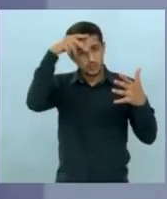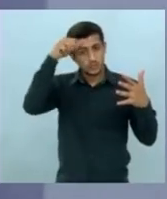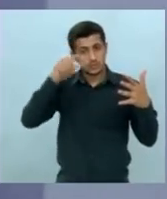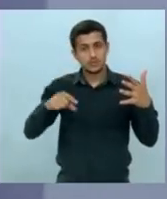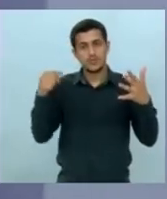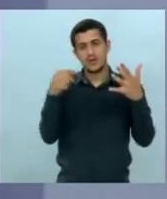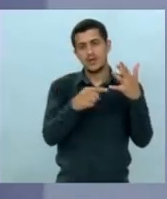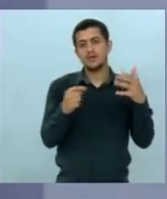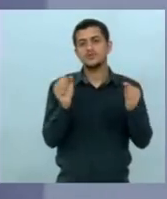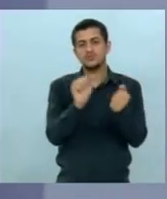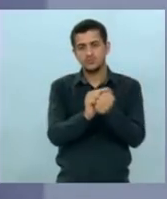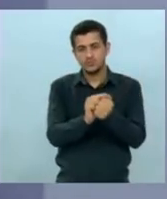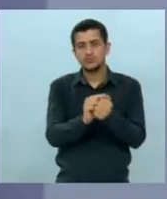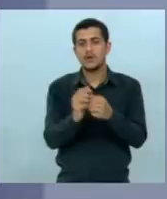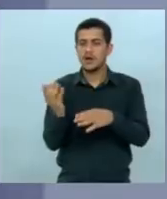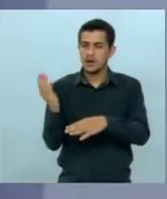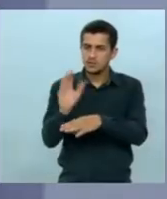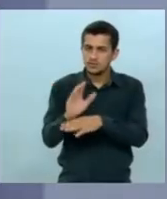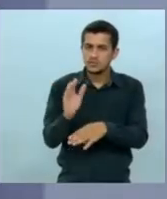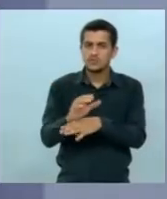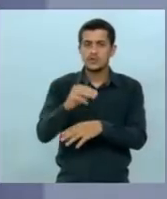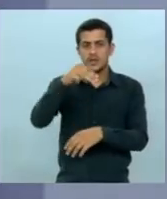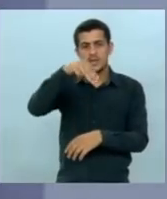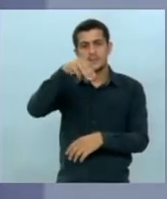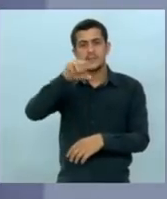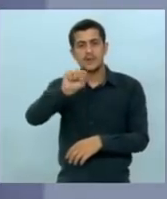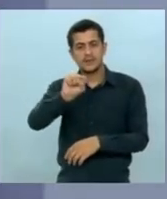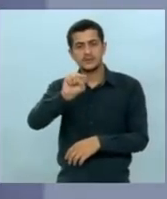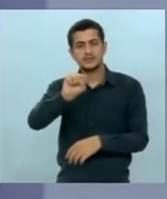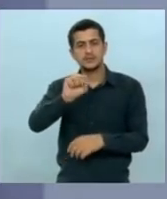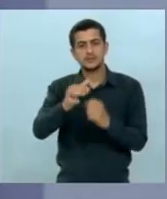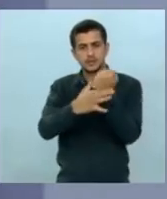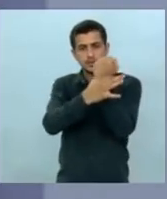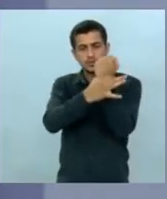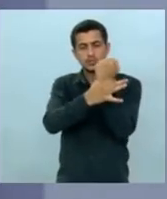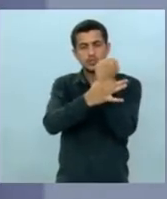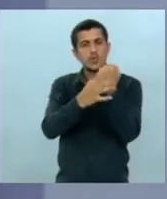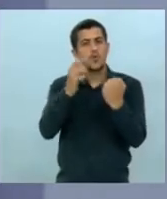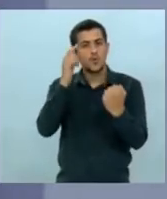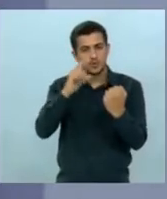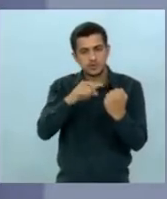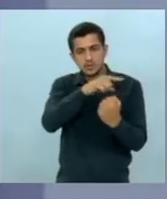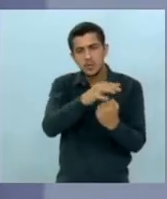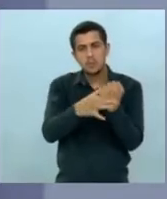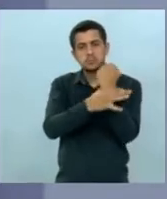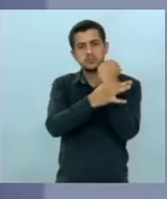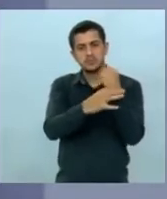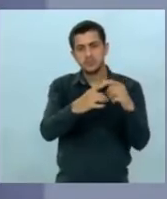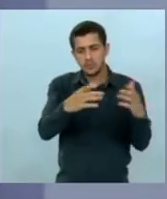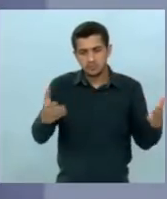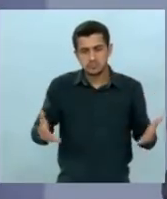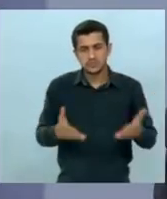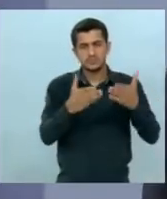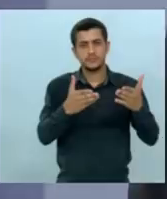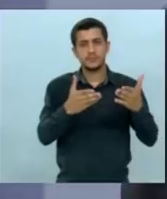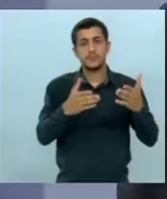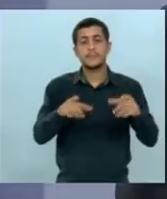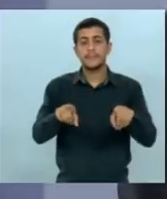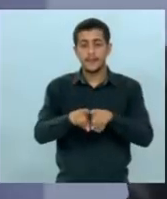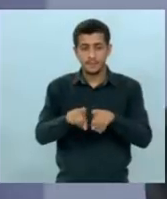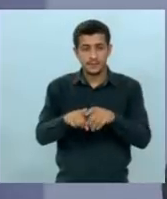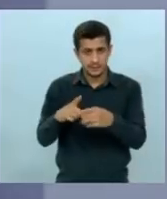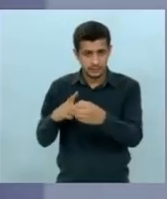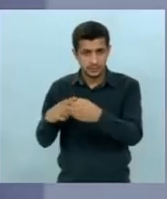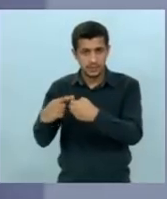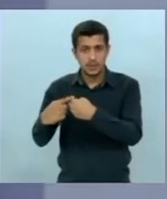investimento o programa MS mais seguro levou a segurança colocou os delegados todas as cidades hoje que